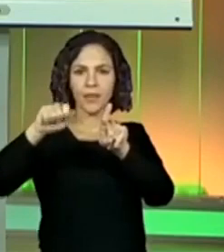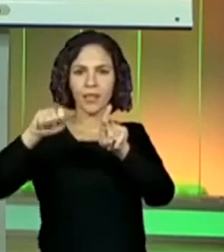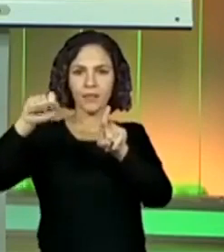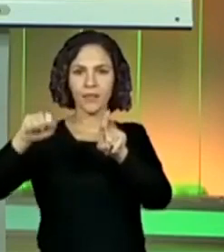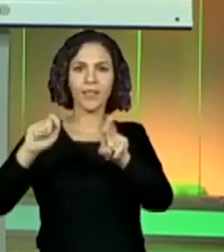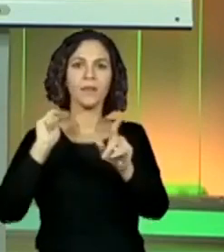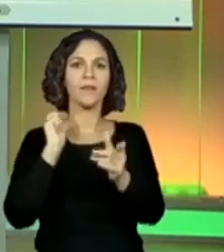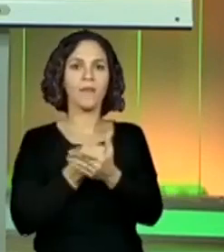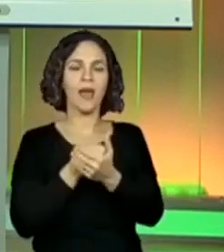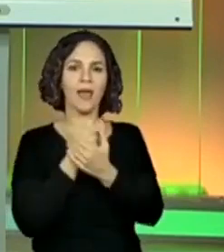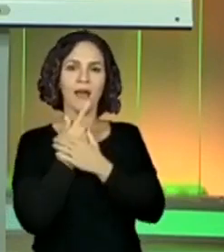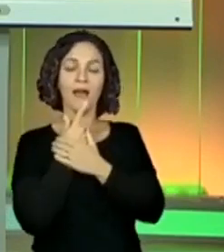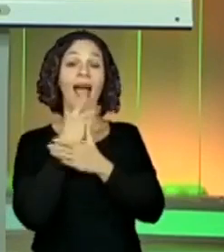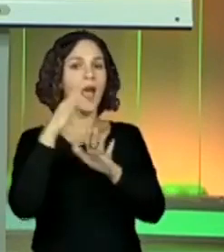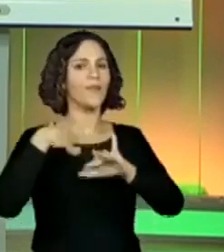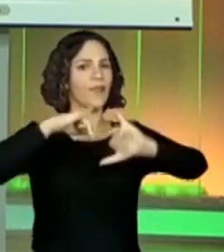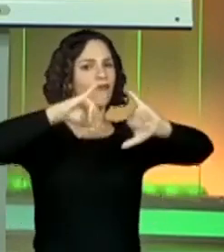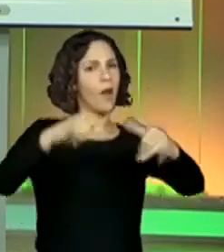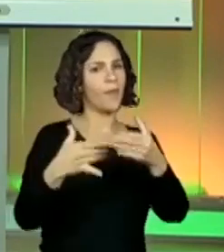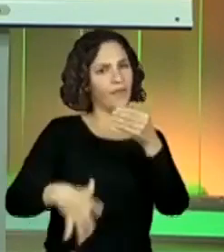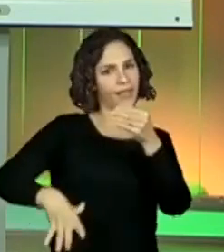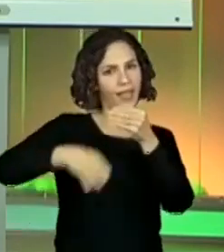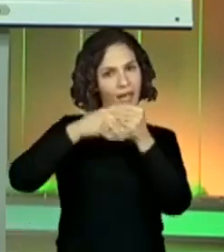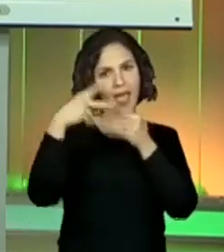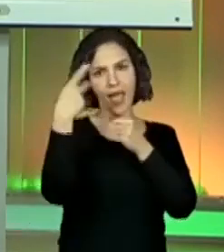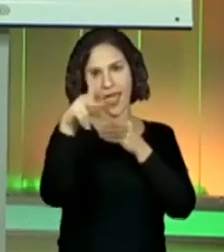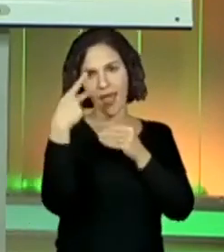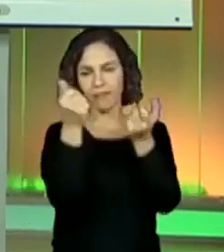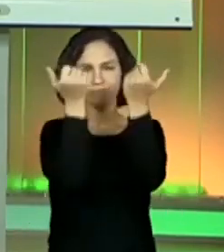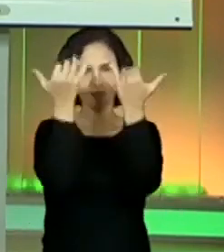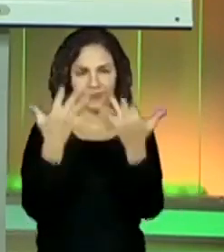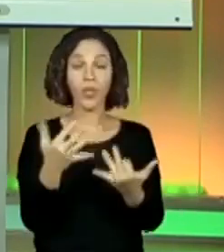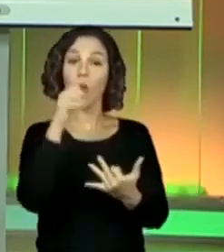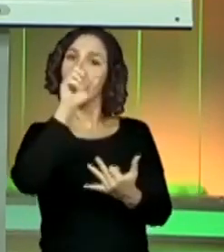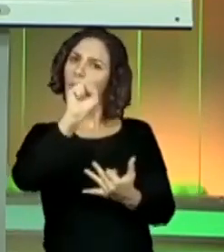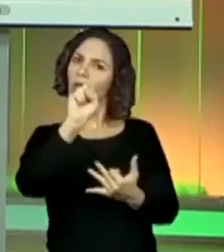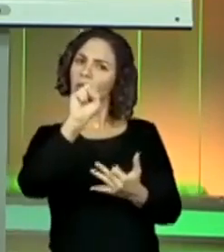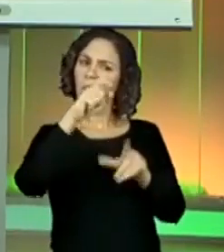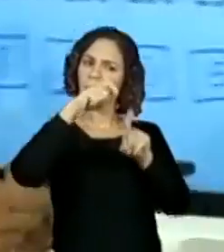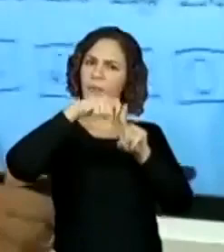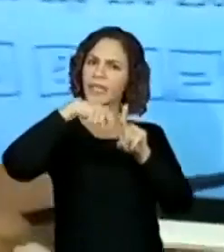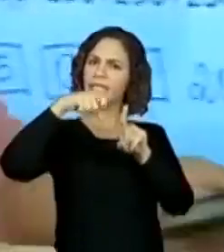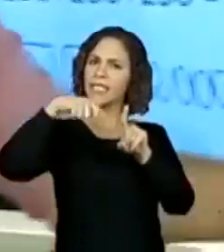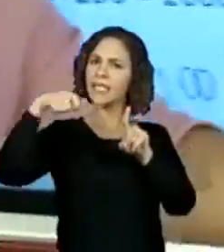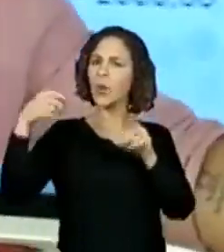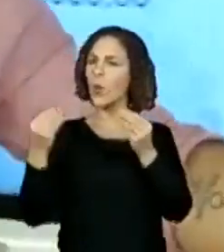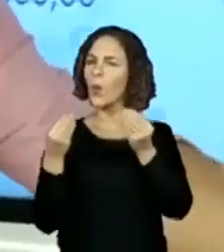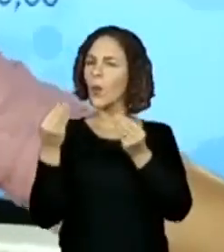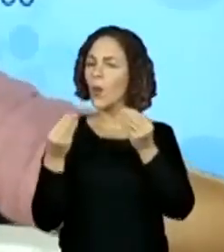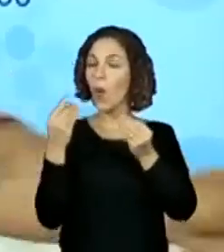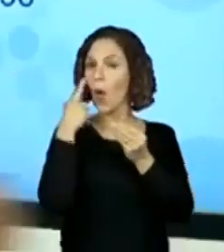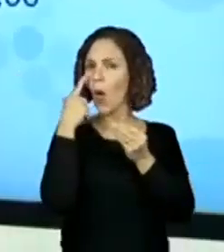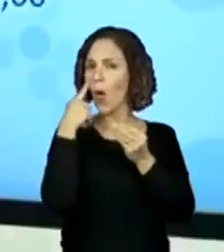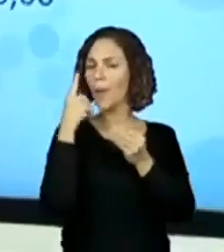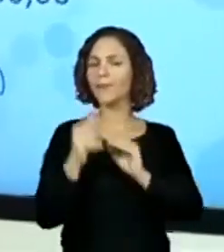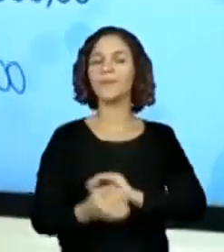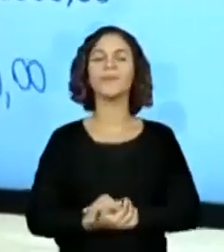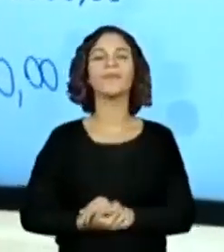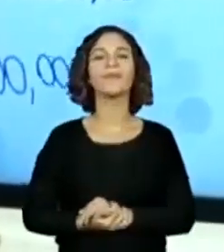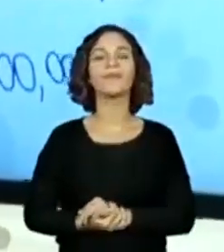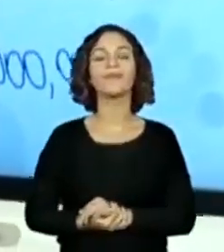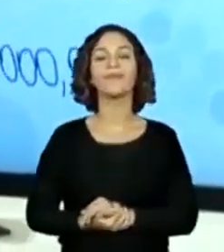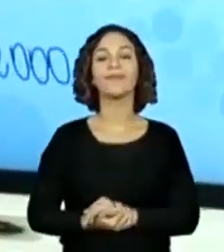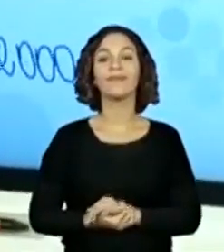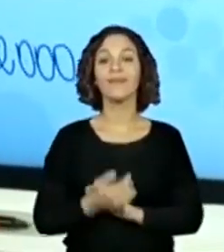aproveitar o que você falou e eu vou fazer um comentário bem interessante em relação a esses oito meses de pagamento. Ó, dá uma olhadinha aqui, ó, com